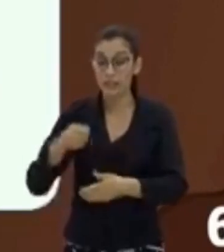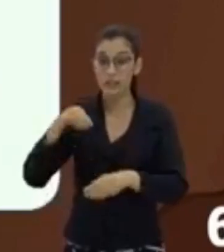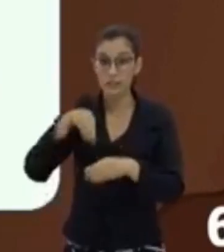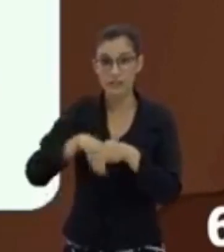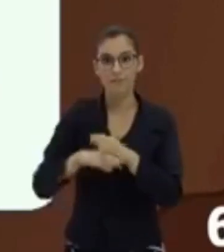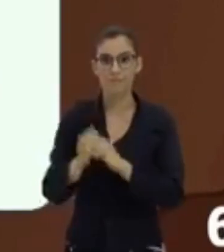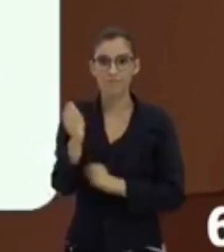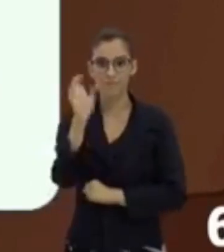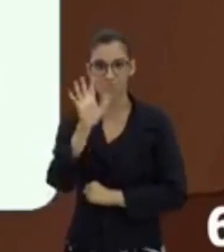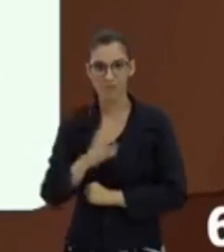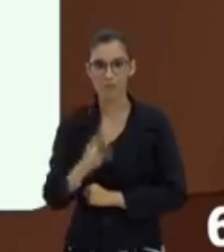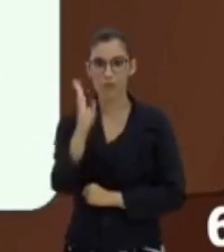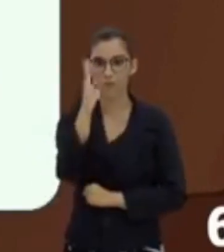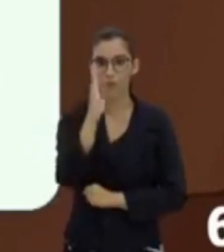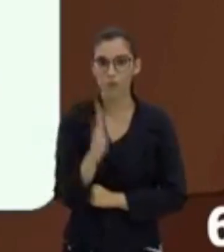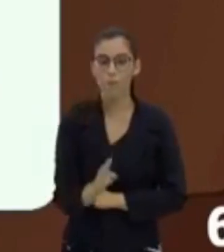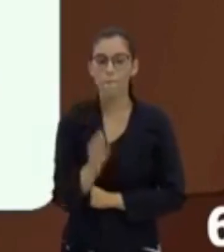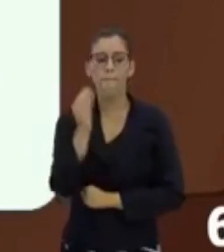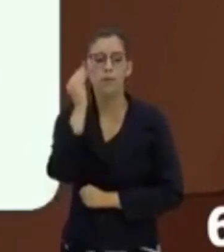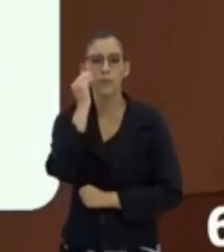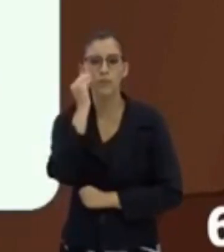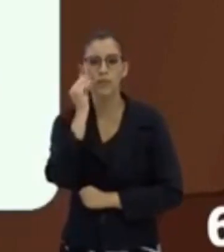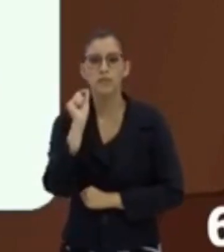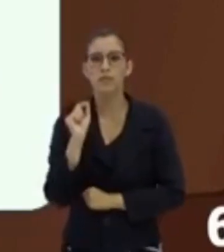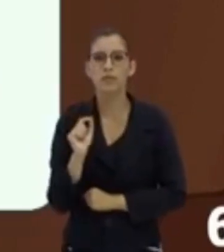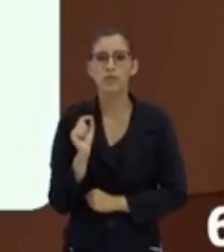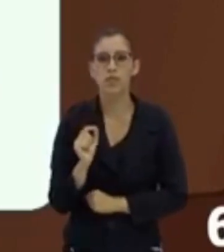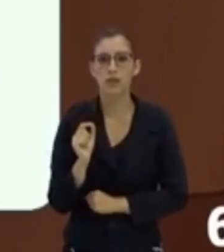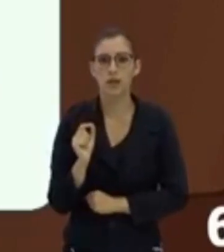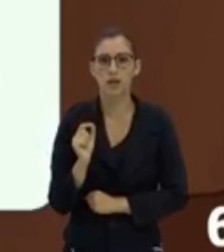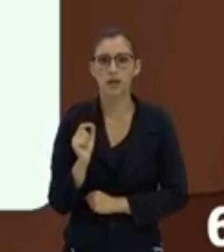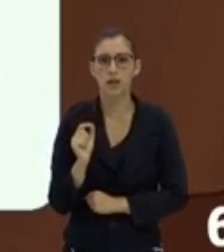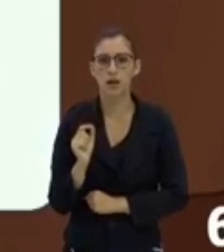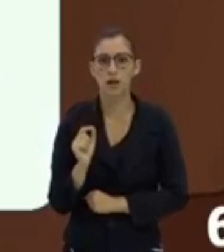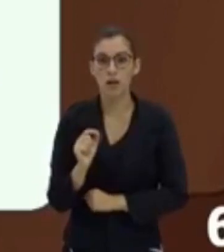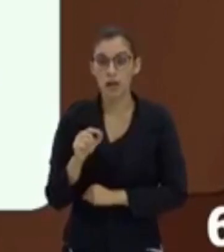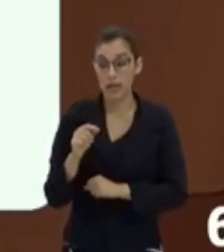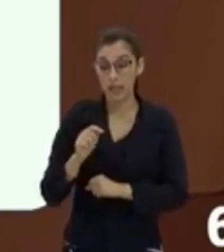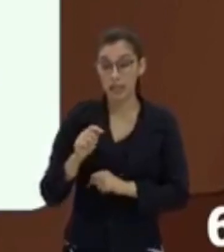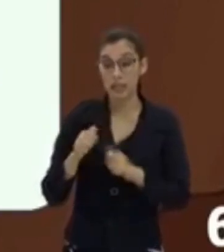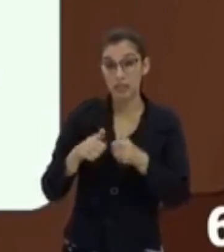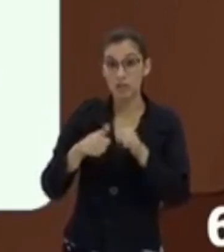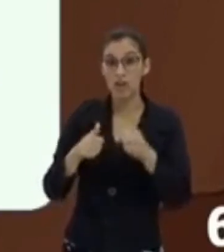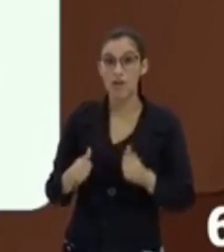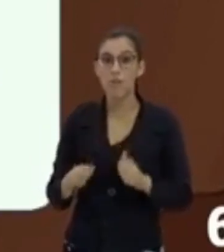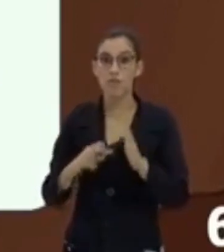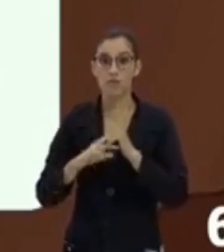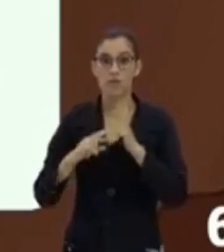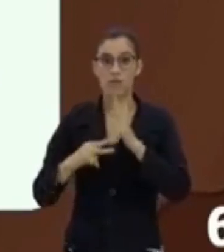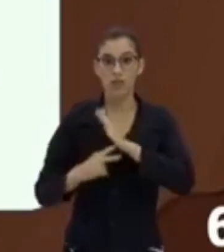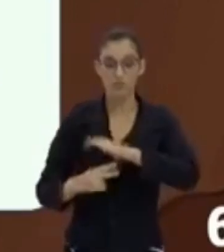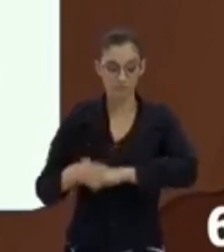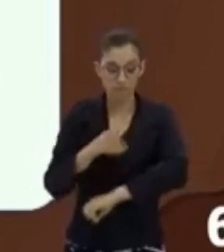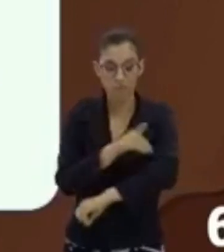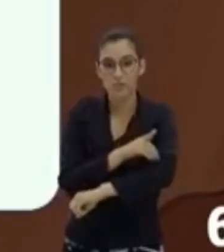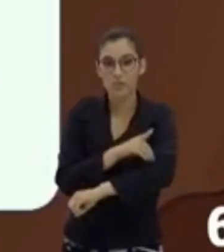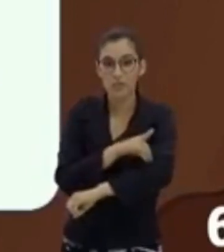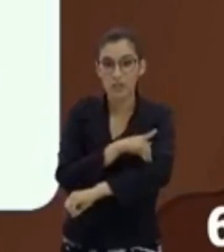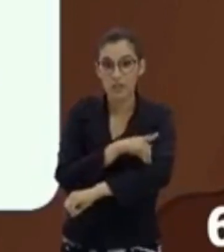Observa que bem aqui eu tenho uma via em pavimentação, ou seja, uma via que está sofrendo o processo de